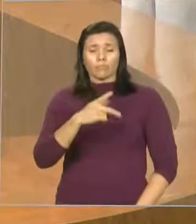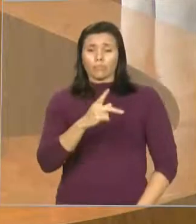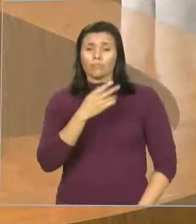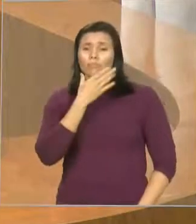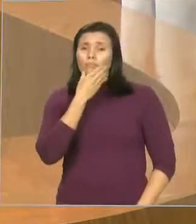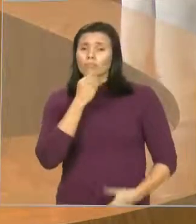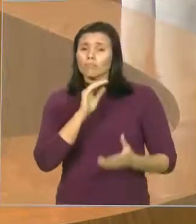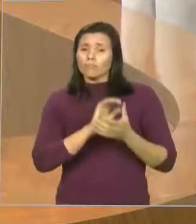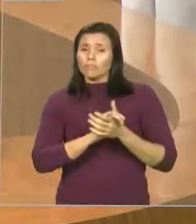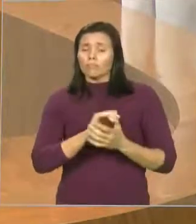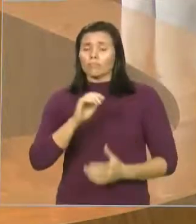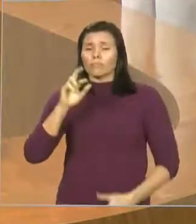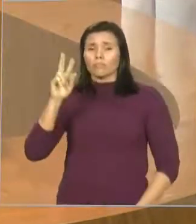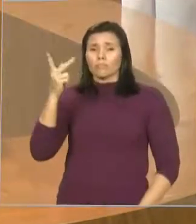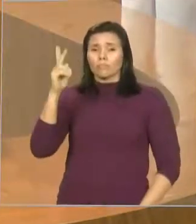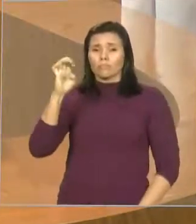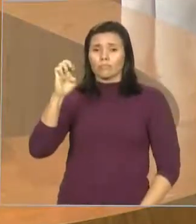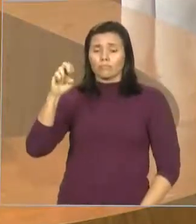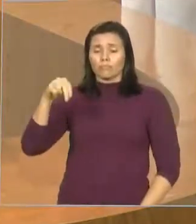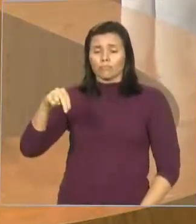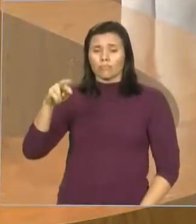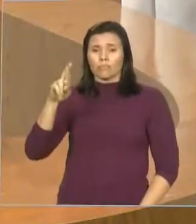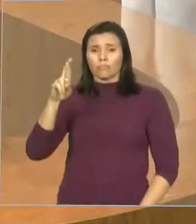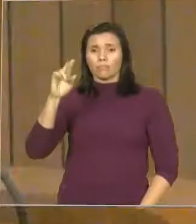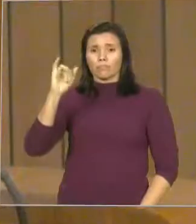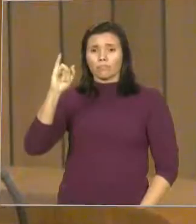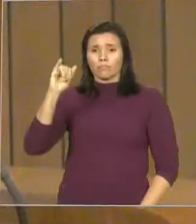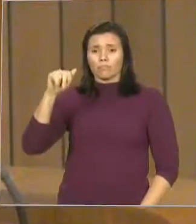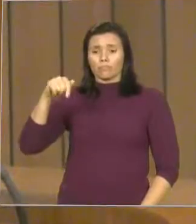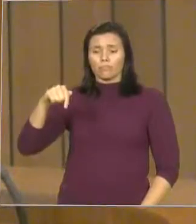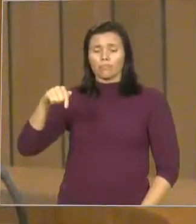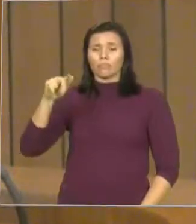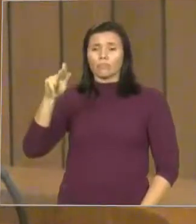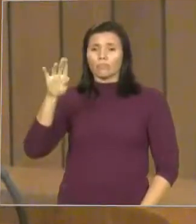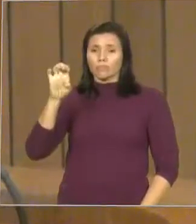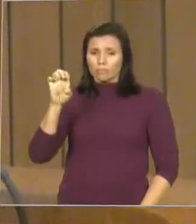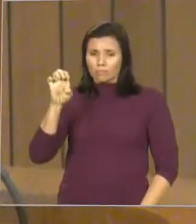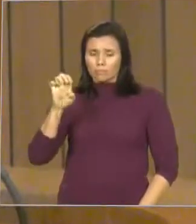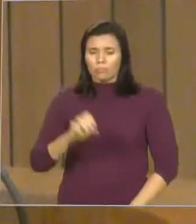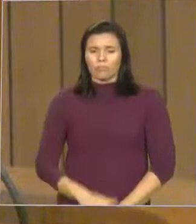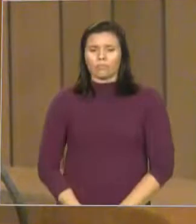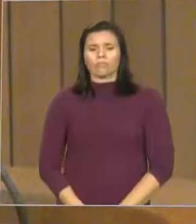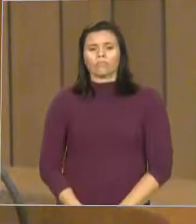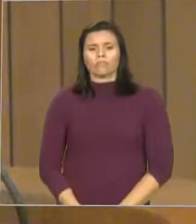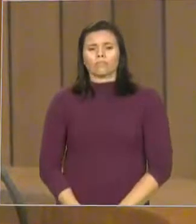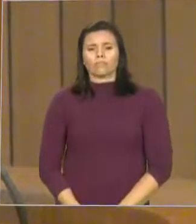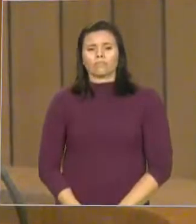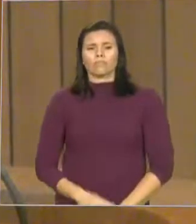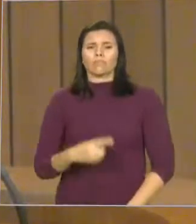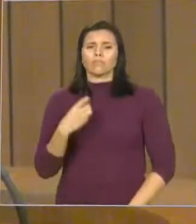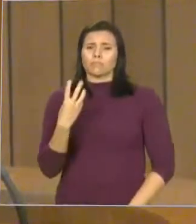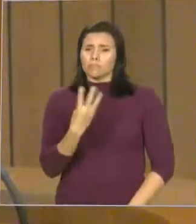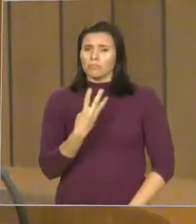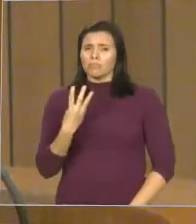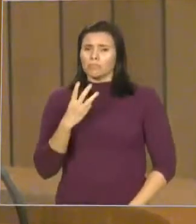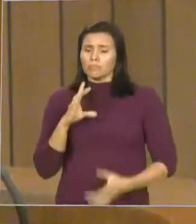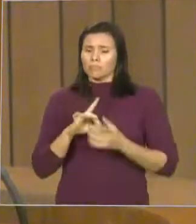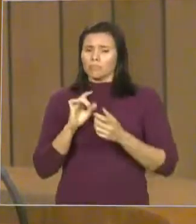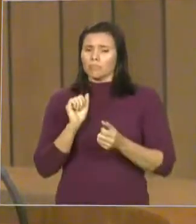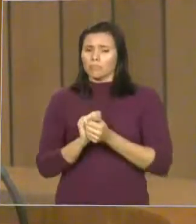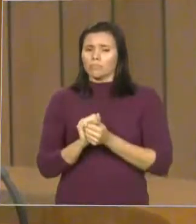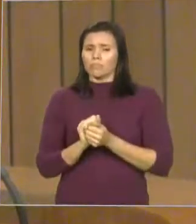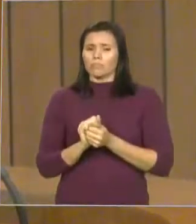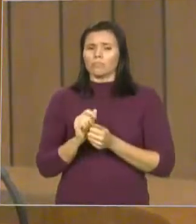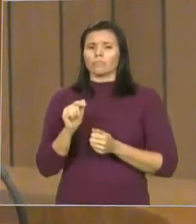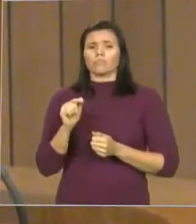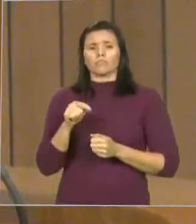de agraciar aquelas pessoas daquela cidade que estão ansiosamente esperando por